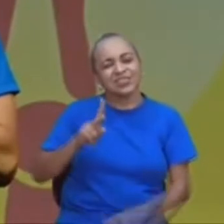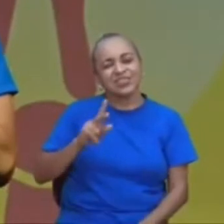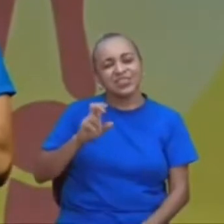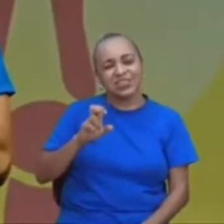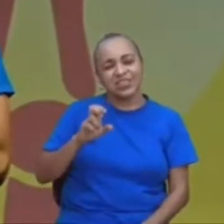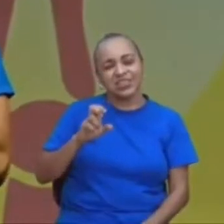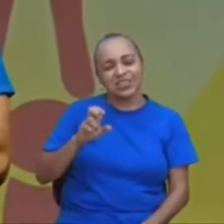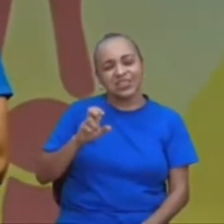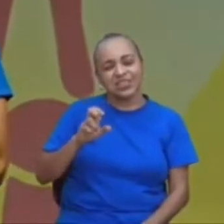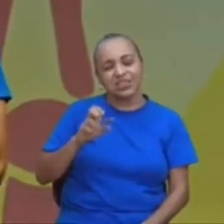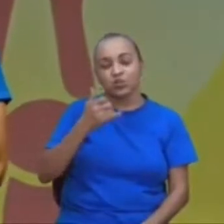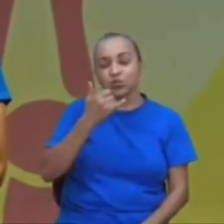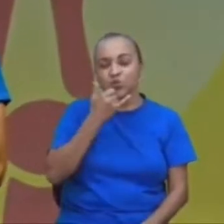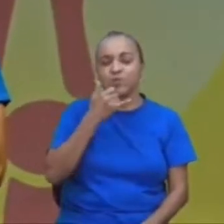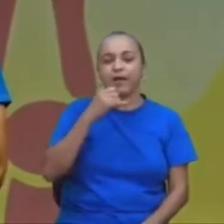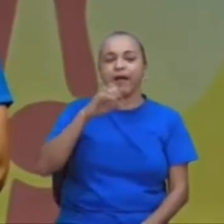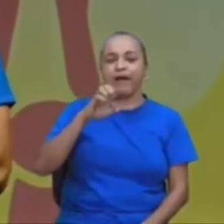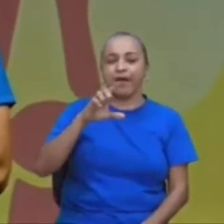desculpa, eles e elas,